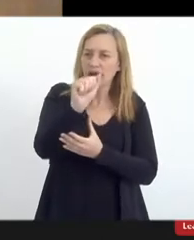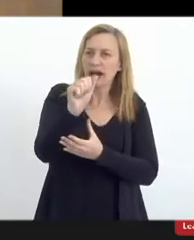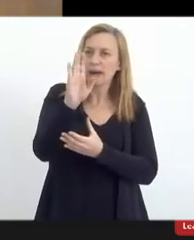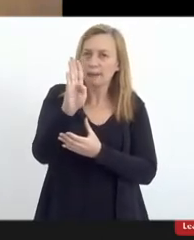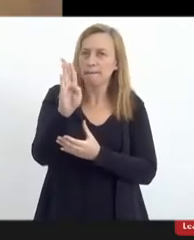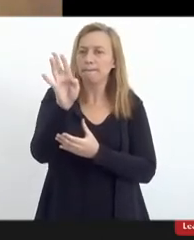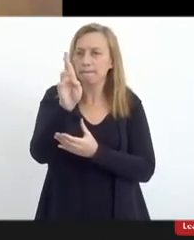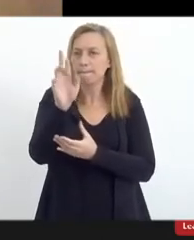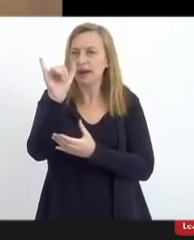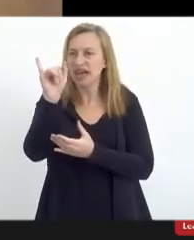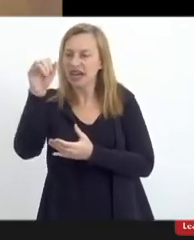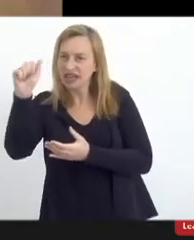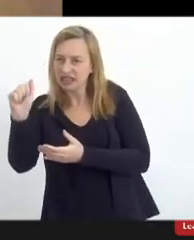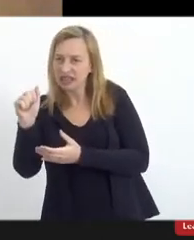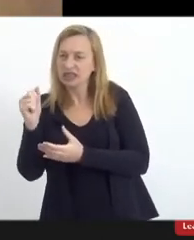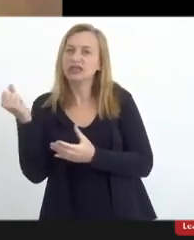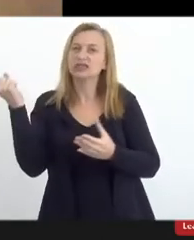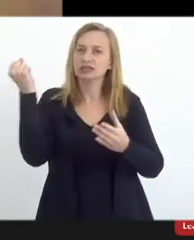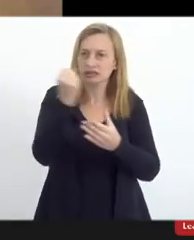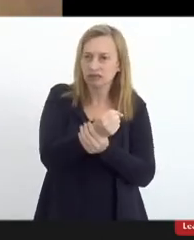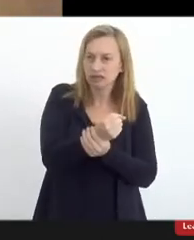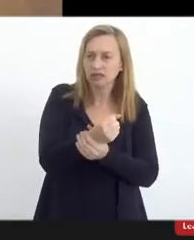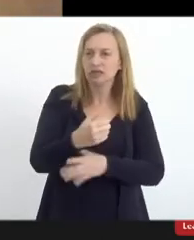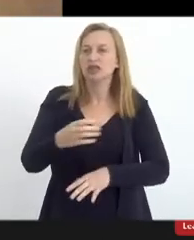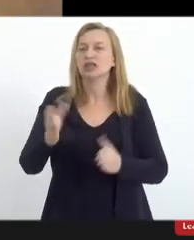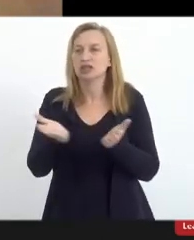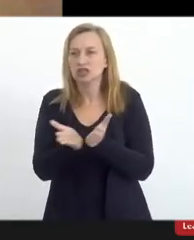muçulmanos e os judeus,